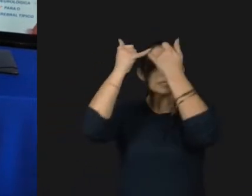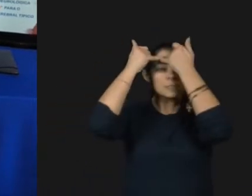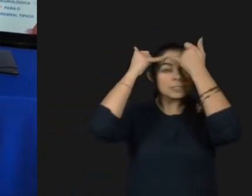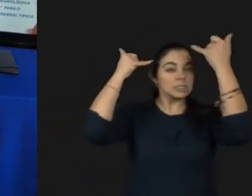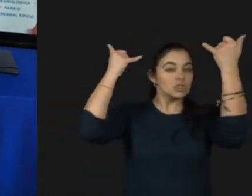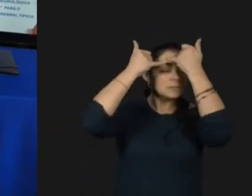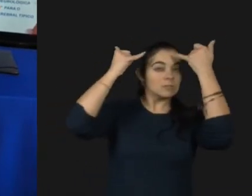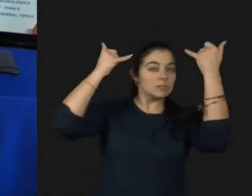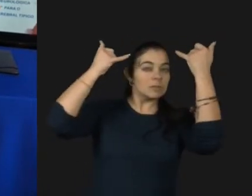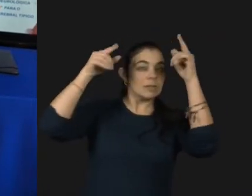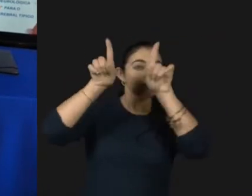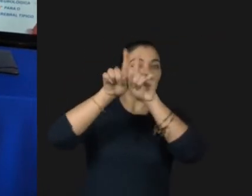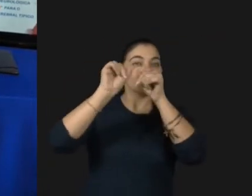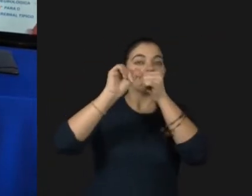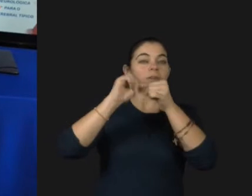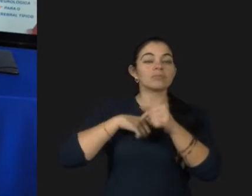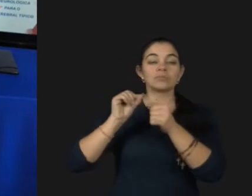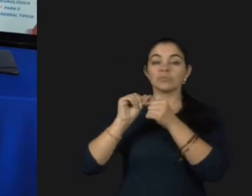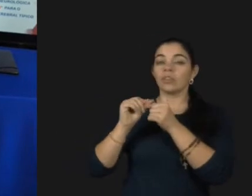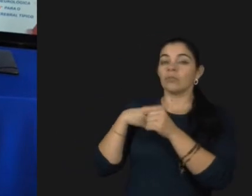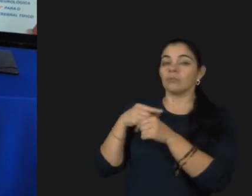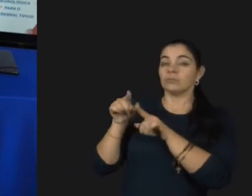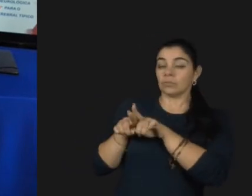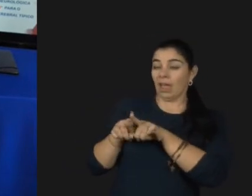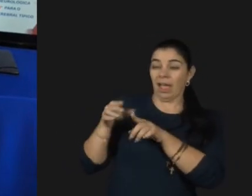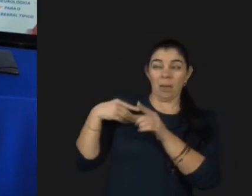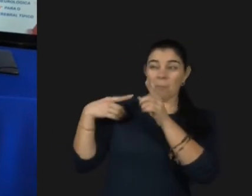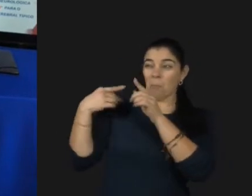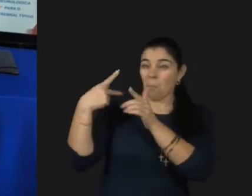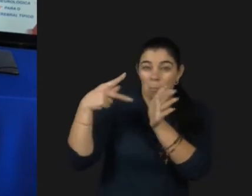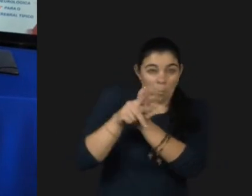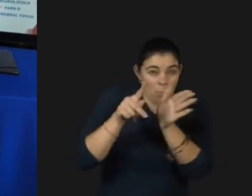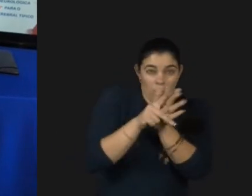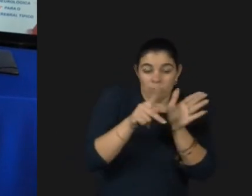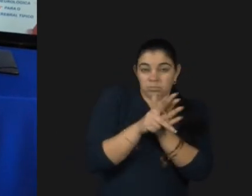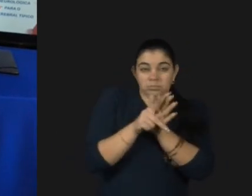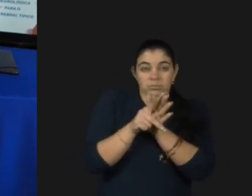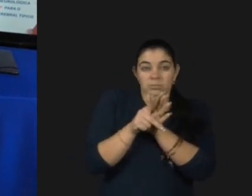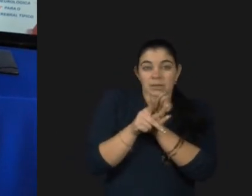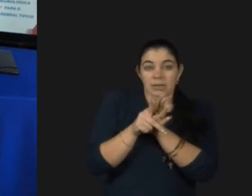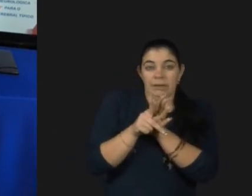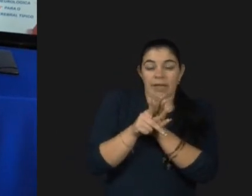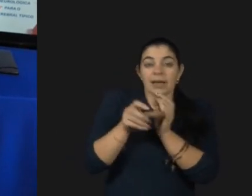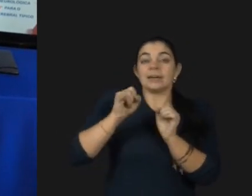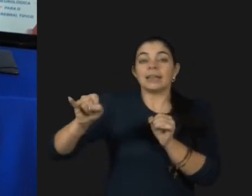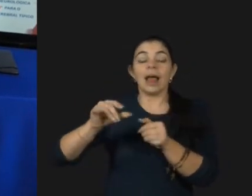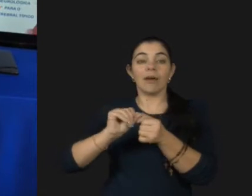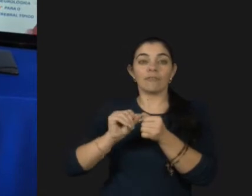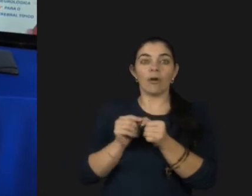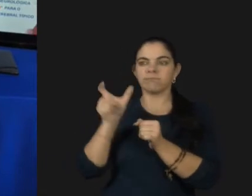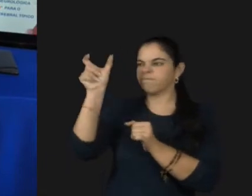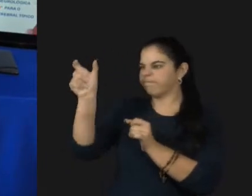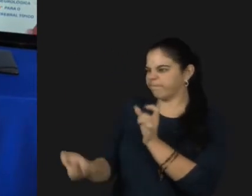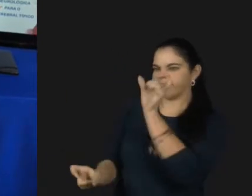o que se chama de ponte para o desenvolvimento cerebral típico. Toda pessoa, se ela é disposta a padrões de